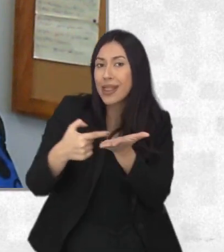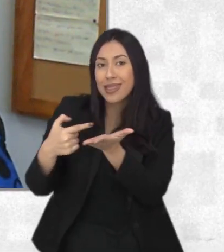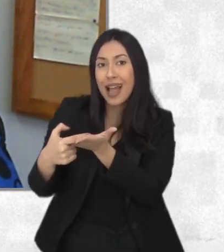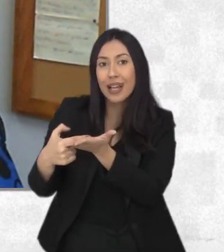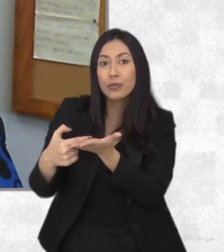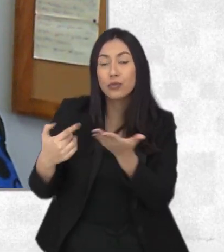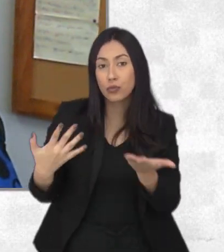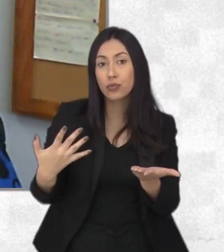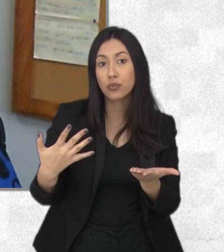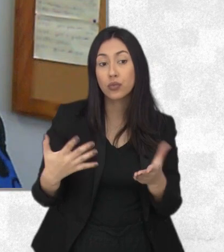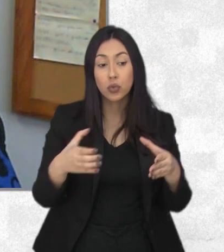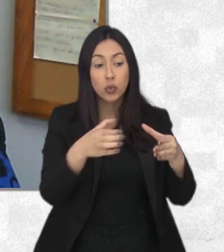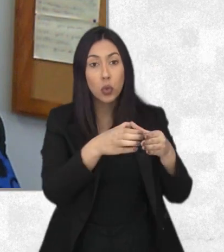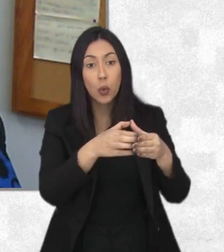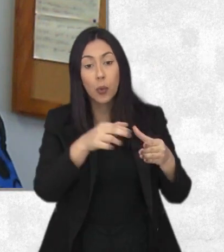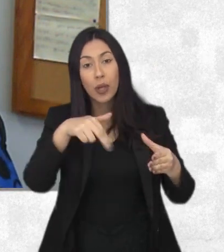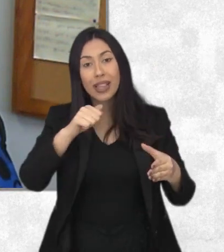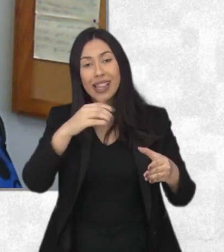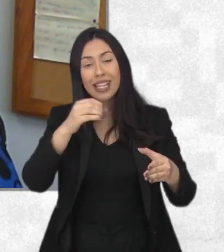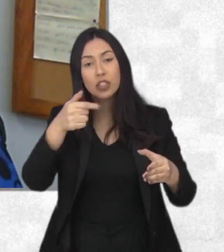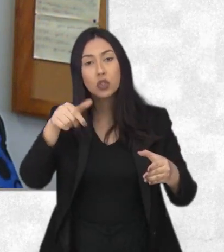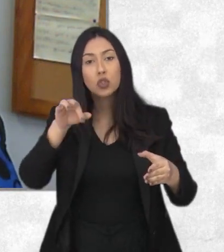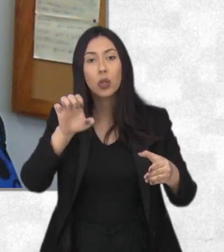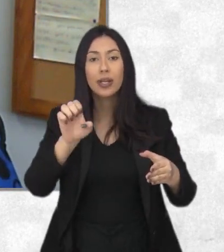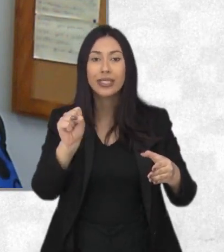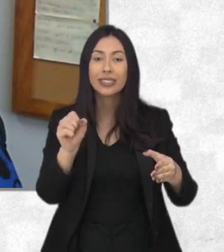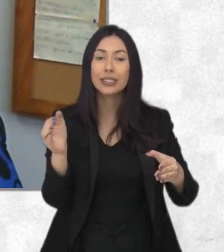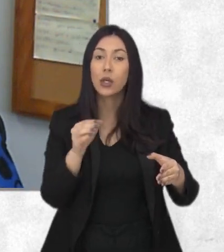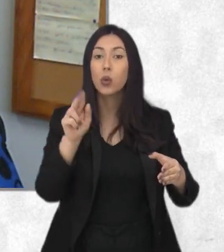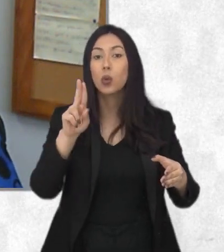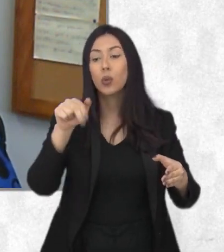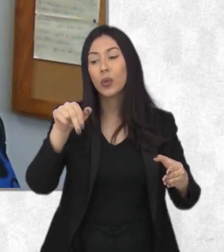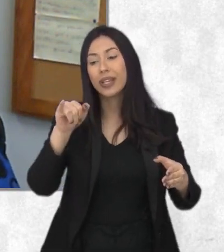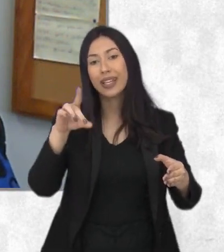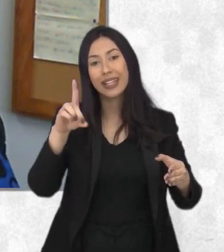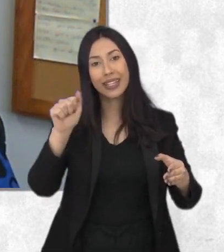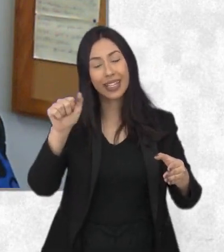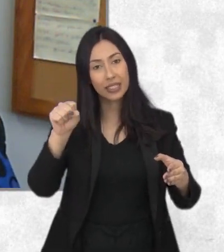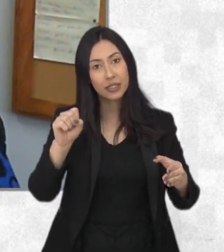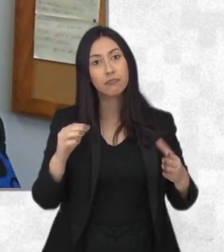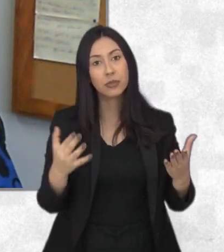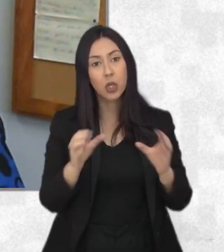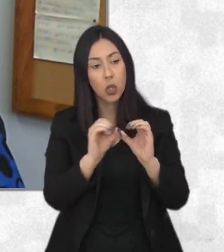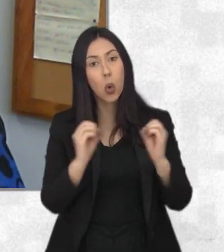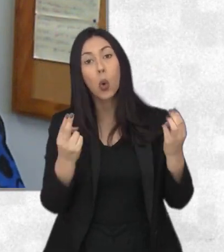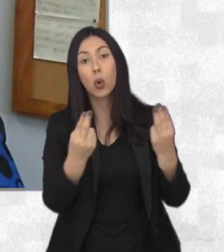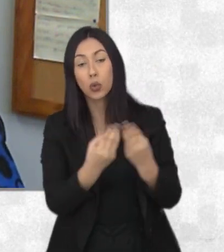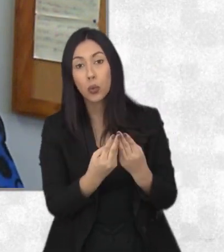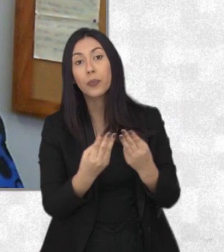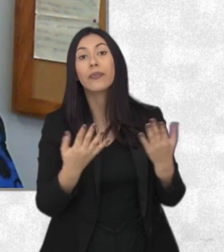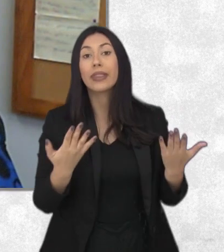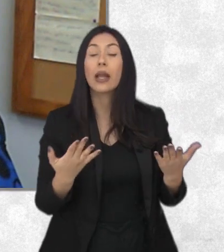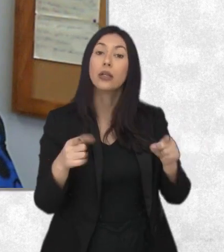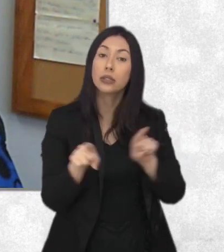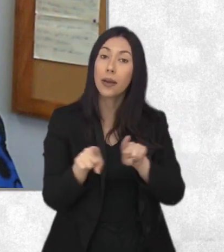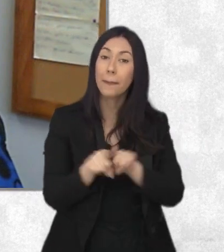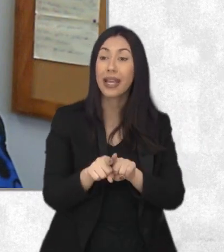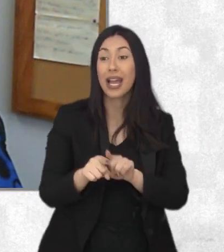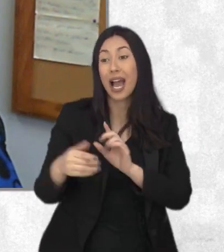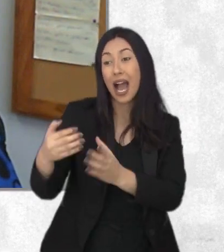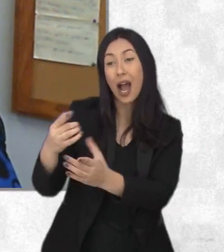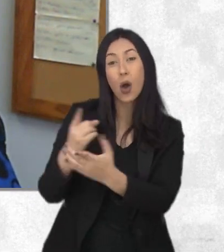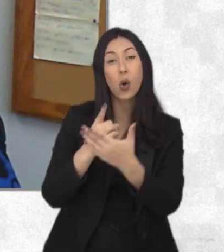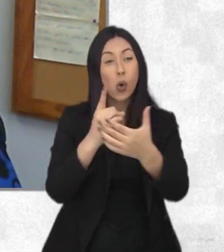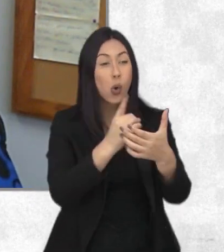Nações Unidas de que o Brasil é parte. Então refugiado é toda aquela pessoa que está fora do seu país de origem e que tem um fundado temor de